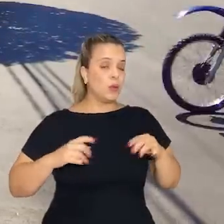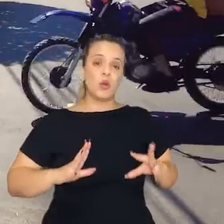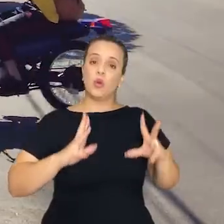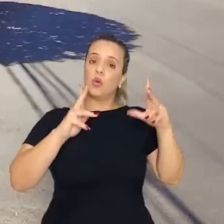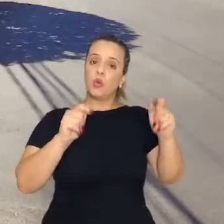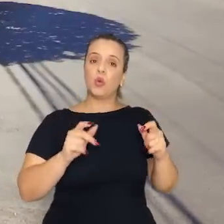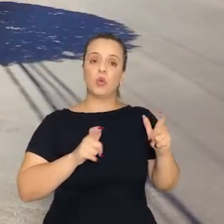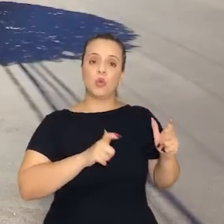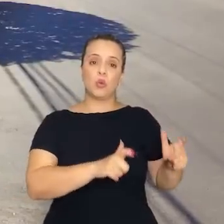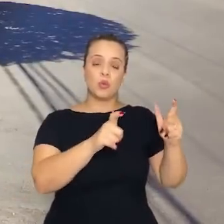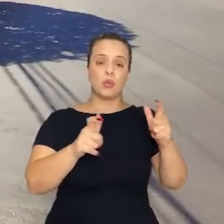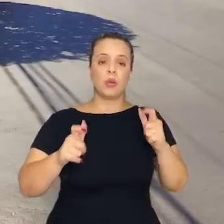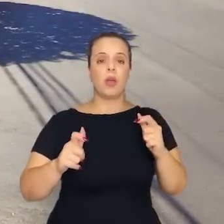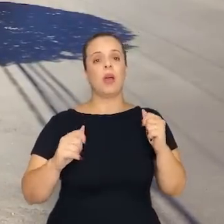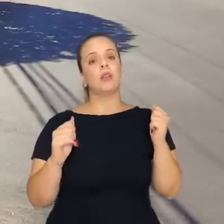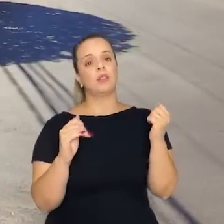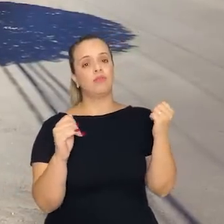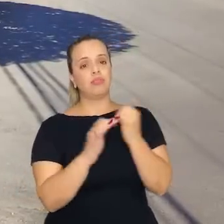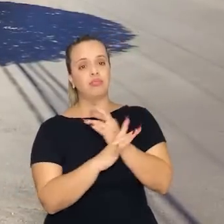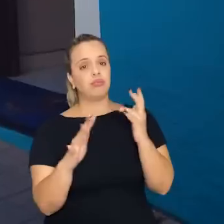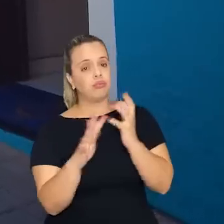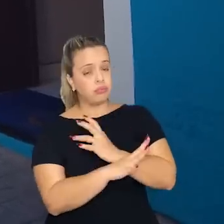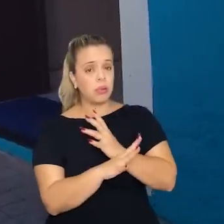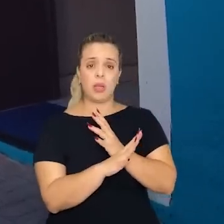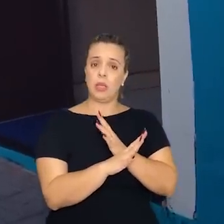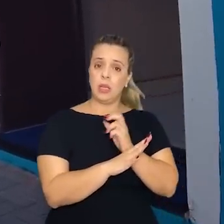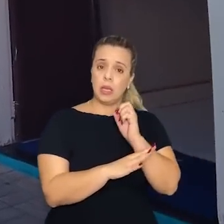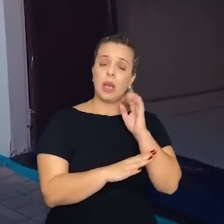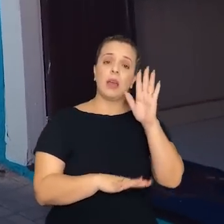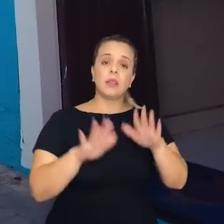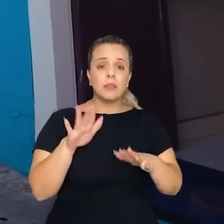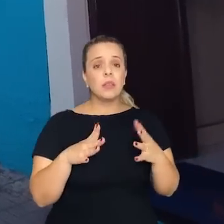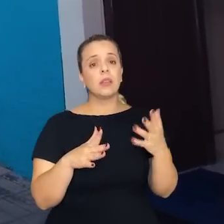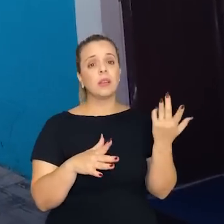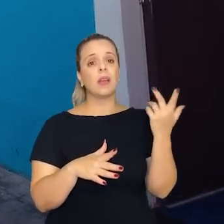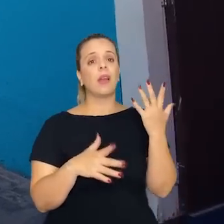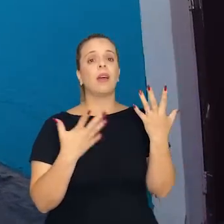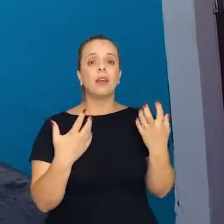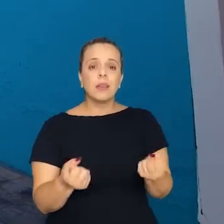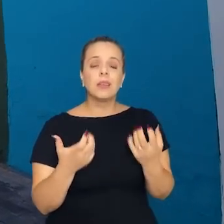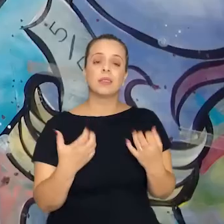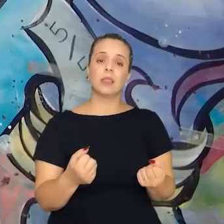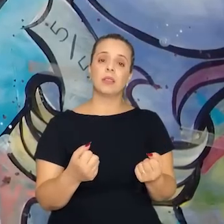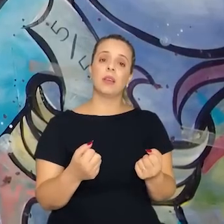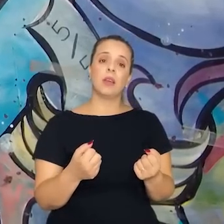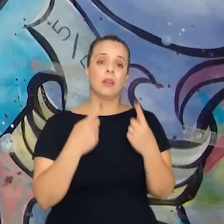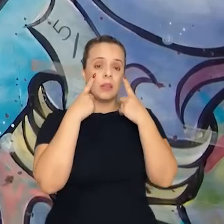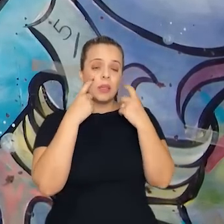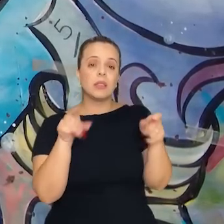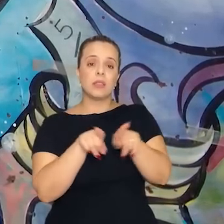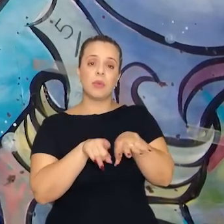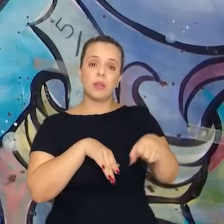urbano que ele tem múltiplos usos acaba tendo vários interesses, forças de interesse e de ocupação também. Ter